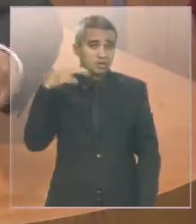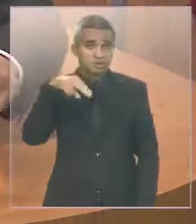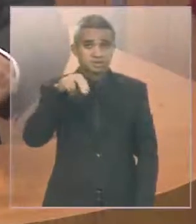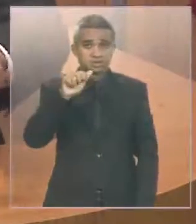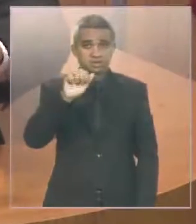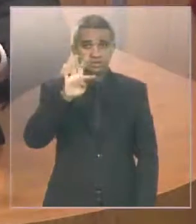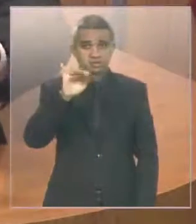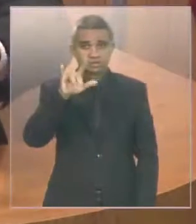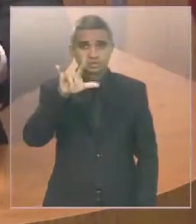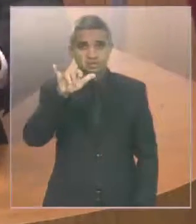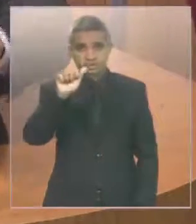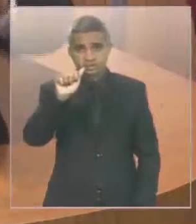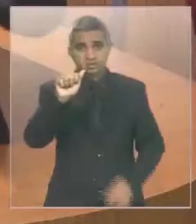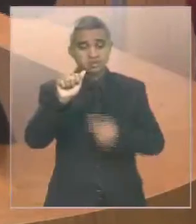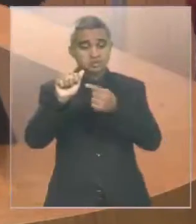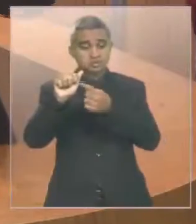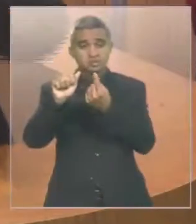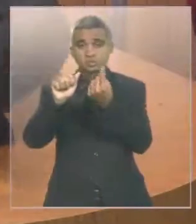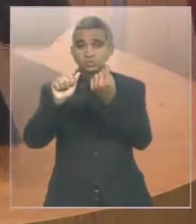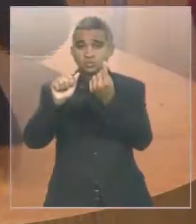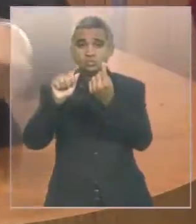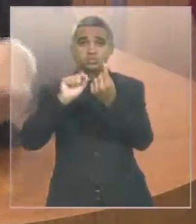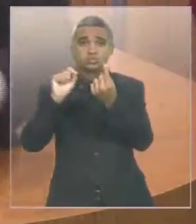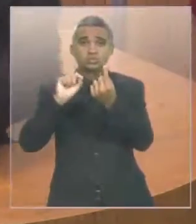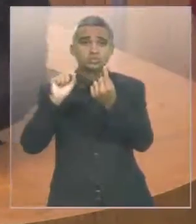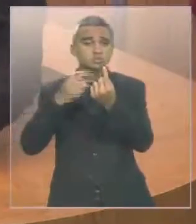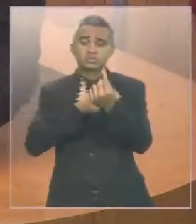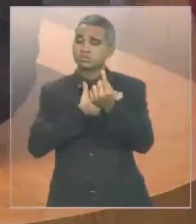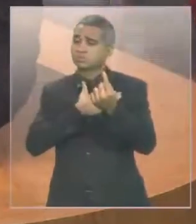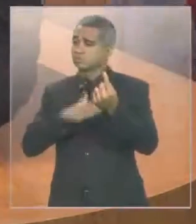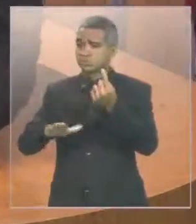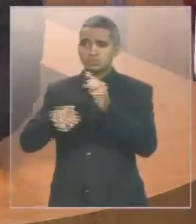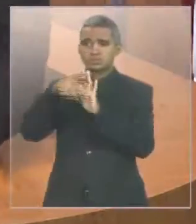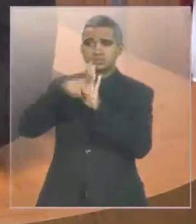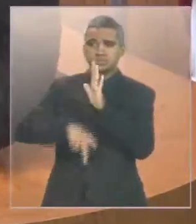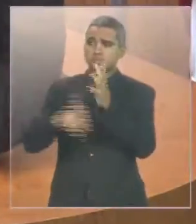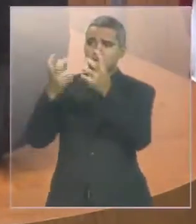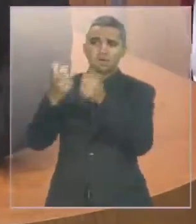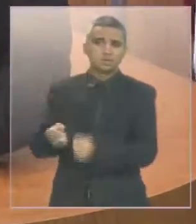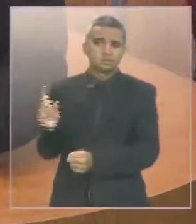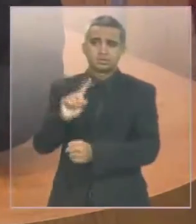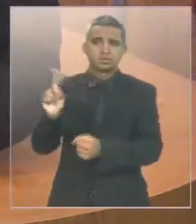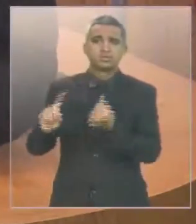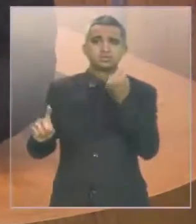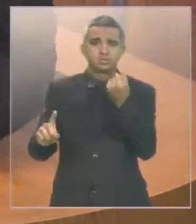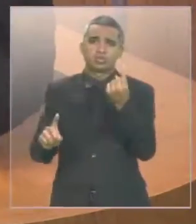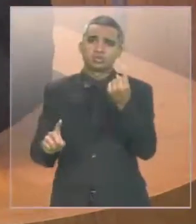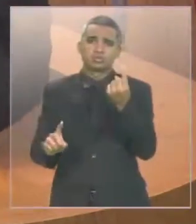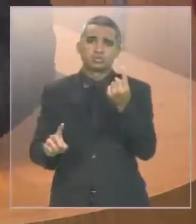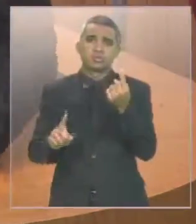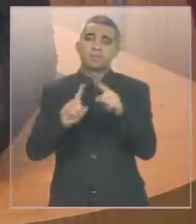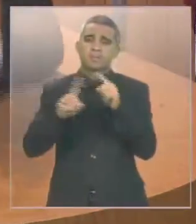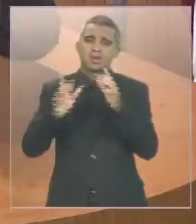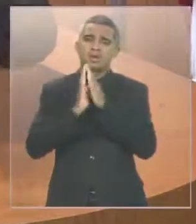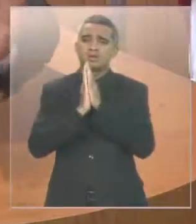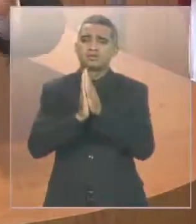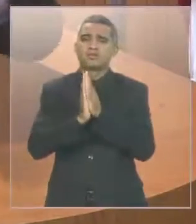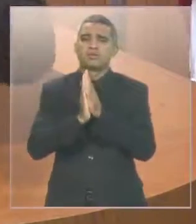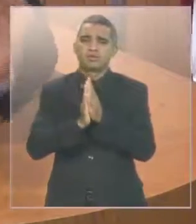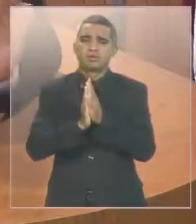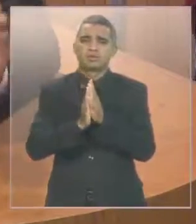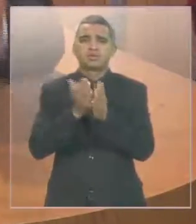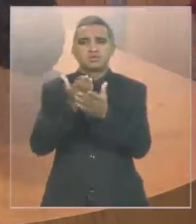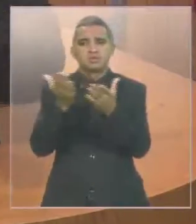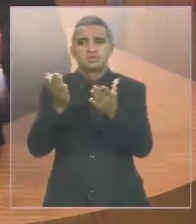vereadora que se colocou contra esse projeto. E um apelo que eu faço à Câmara Municipal de Bacabal que eu sei que são de homens